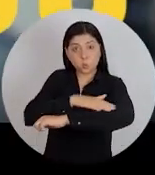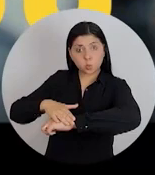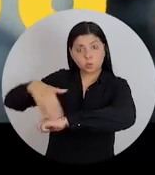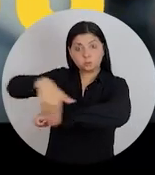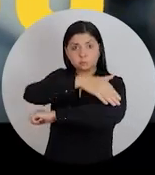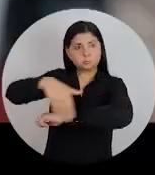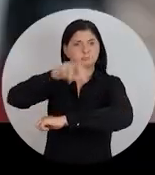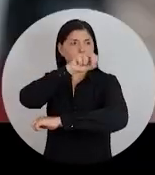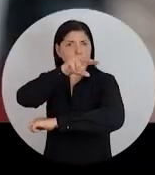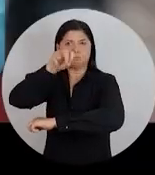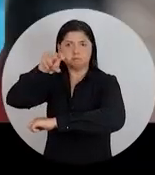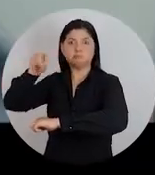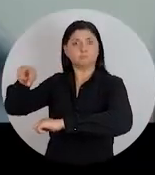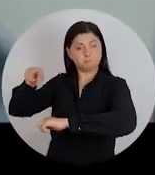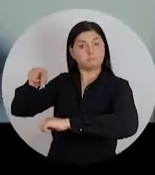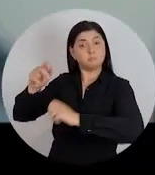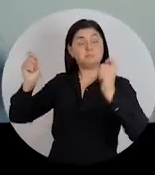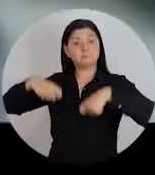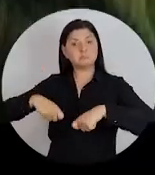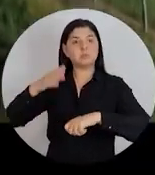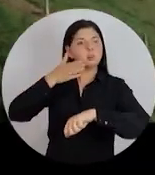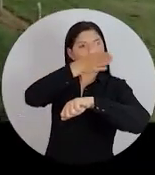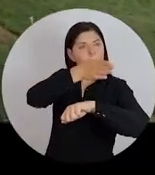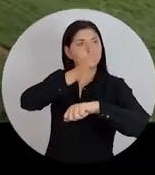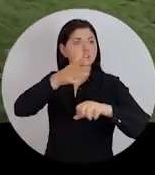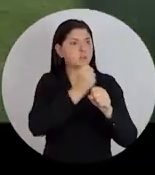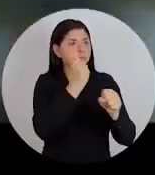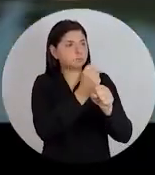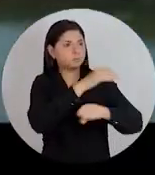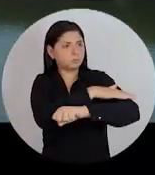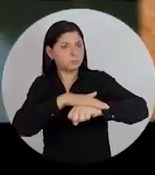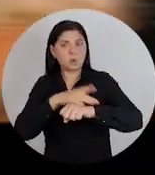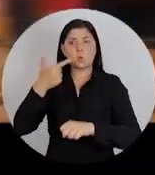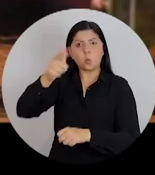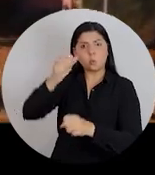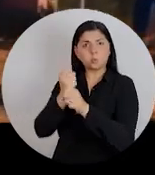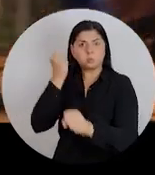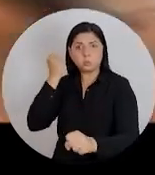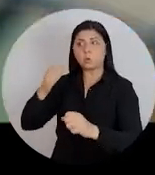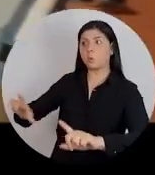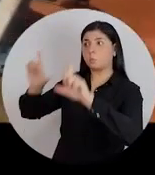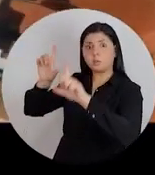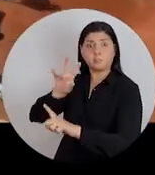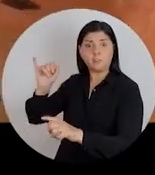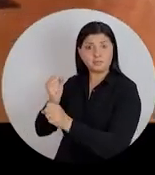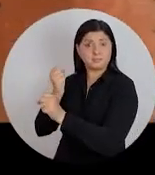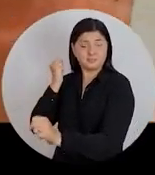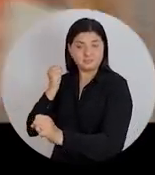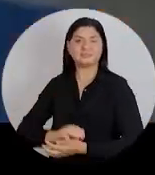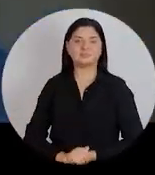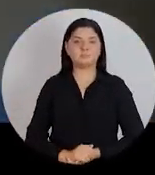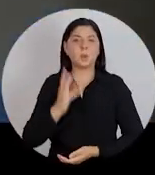Asfalto pra tudo quanto é lado. Menina do céu! Agora você já passa num lugar, já tá asfaltado, o outro tá asfaltando, o outro já tá com a placa de obra.